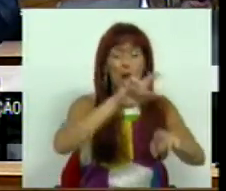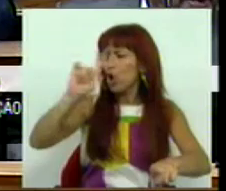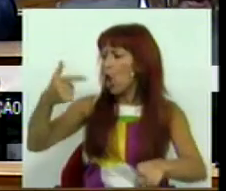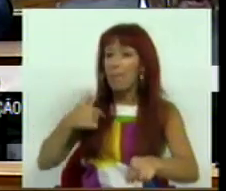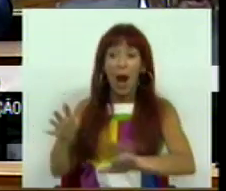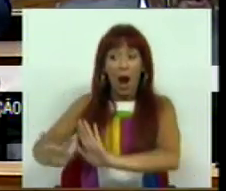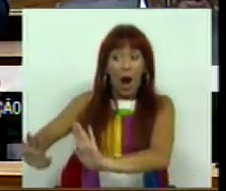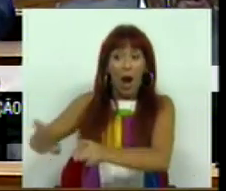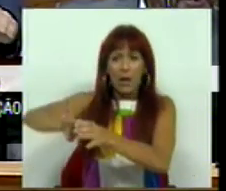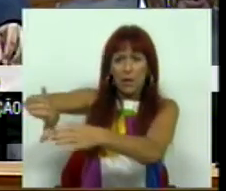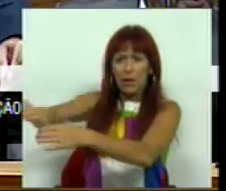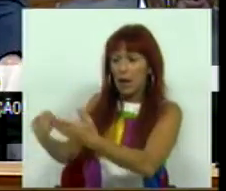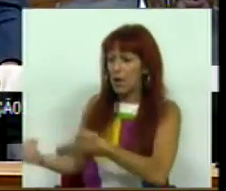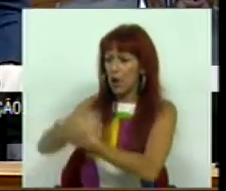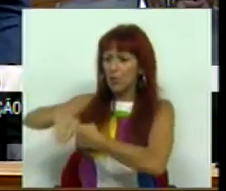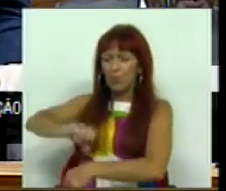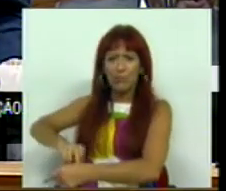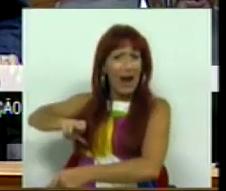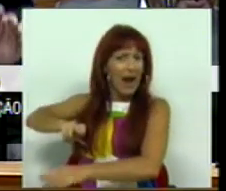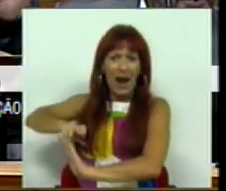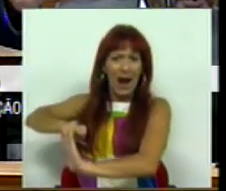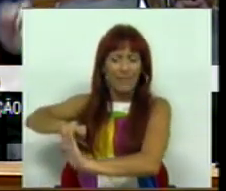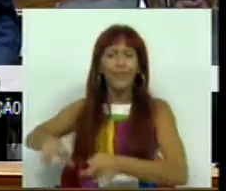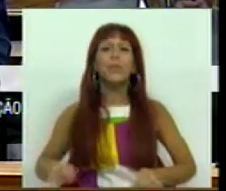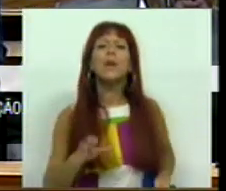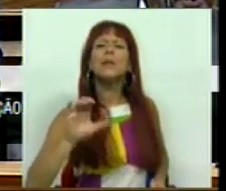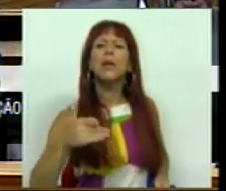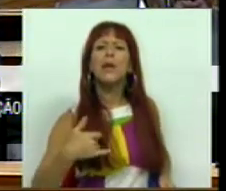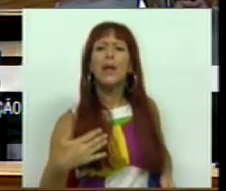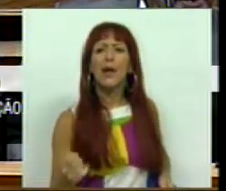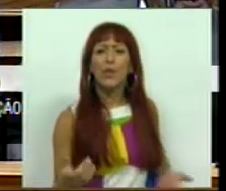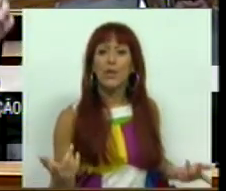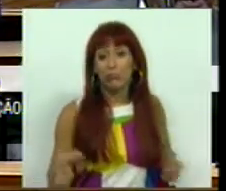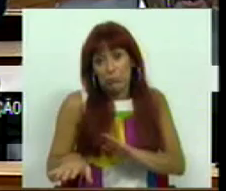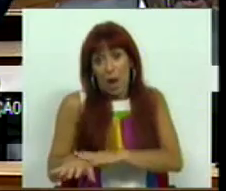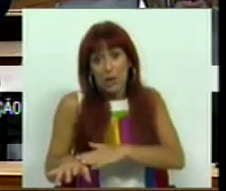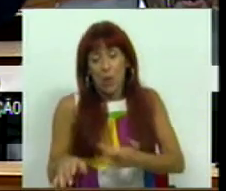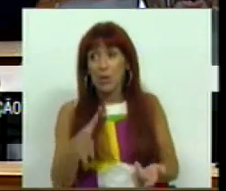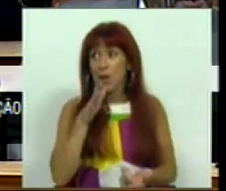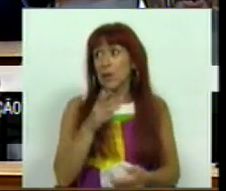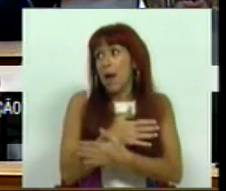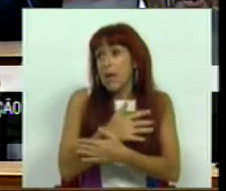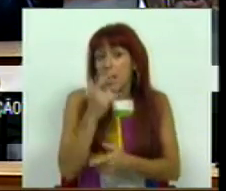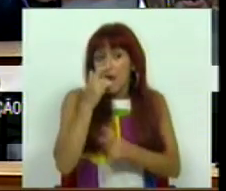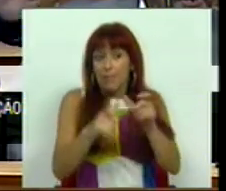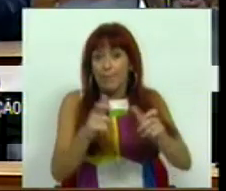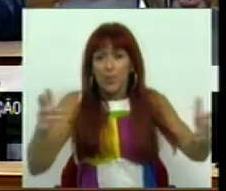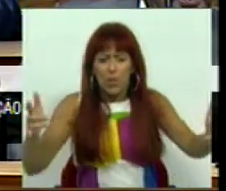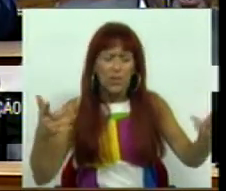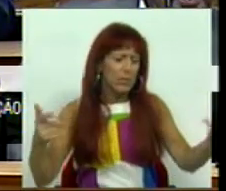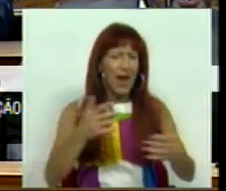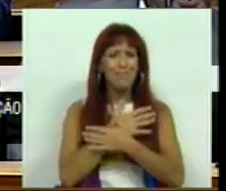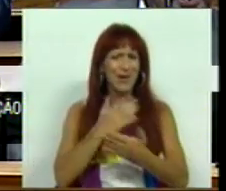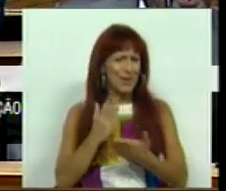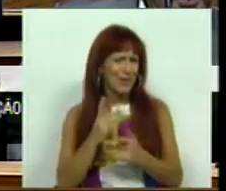nada querem fazer aos rendimentos do capital. Afinal, o CDS, a direita que se dizia amiga do contribuinte, foi